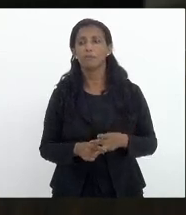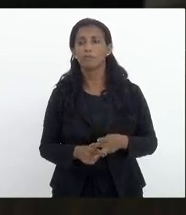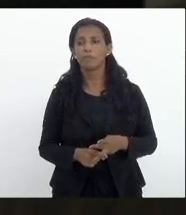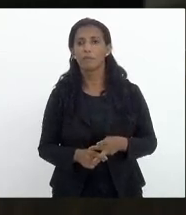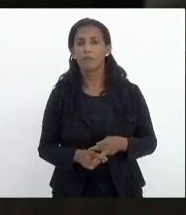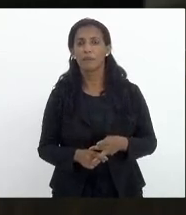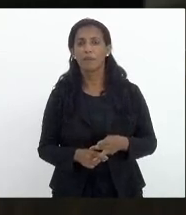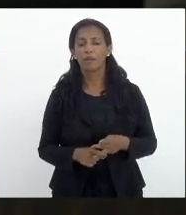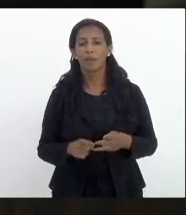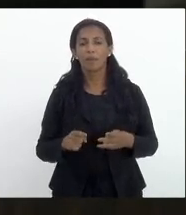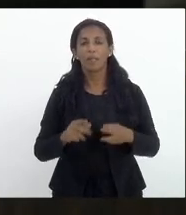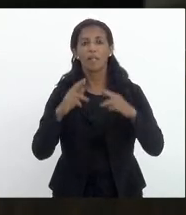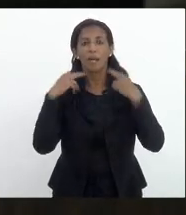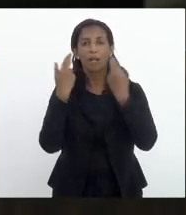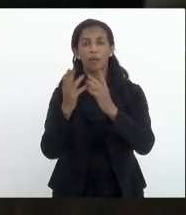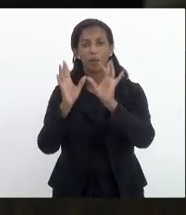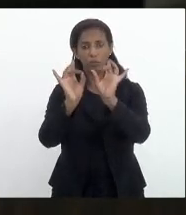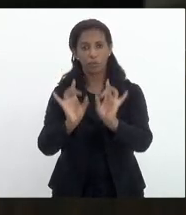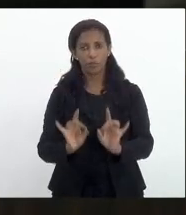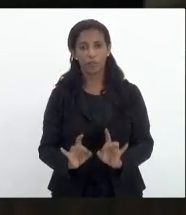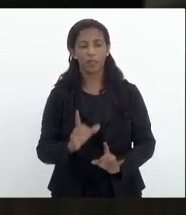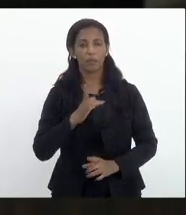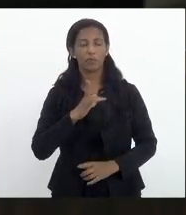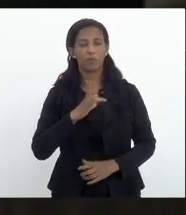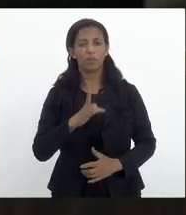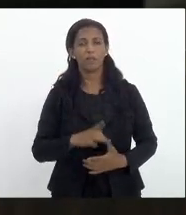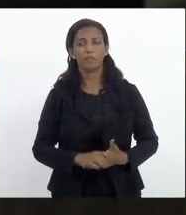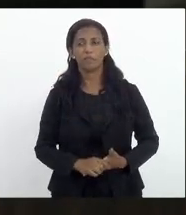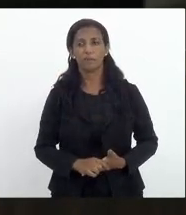E na sessão ordinária, teremos